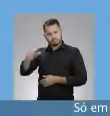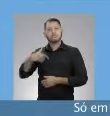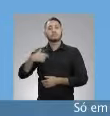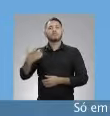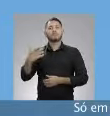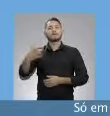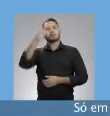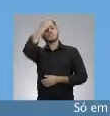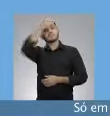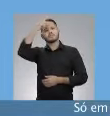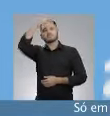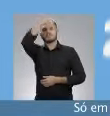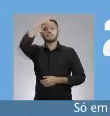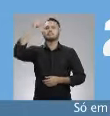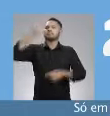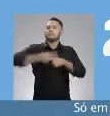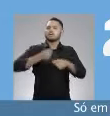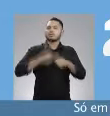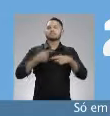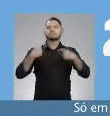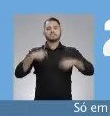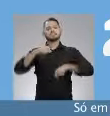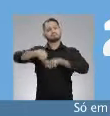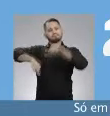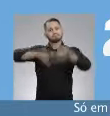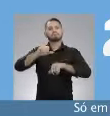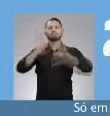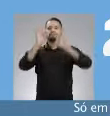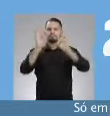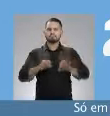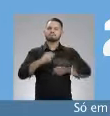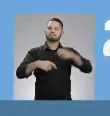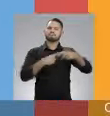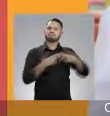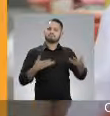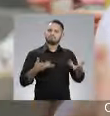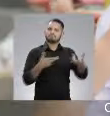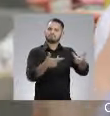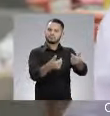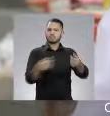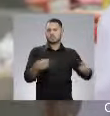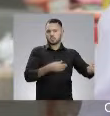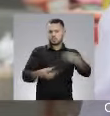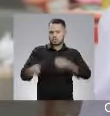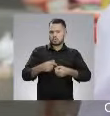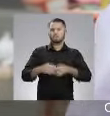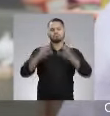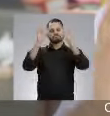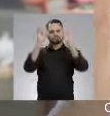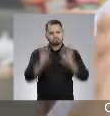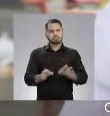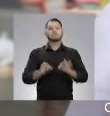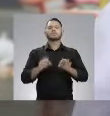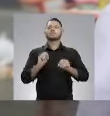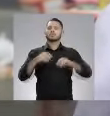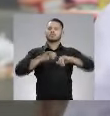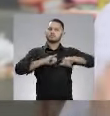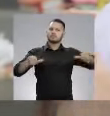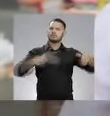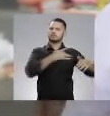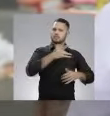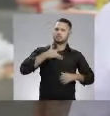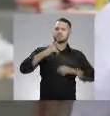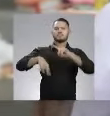Só em propaganda, a Prefeitura gastou mais de 200 milhões. Quero ser prefeito de Manaus porque precisamos de uma